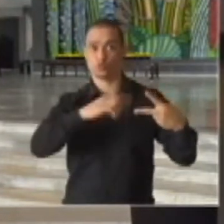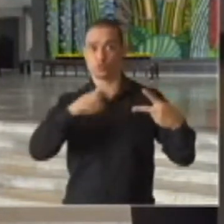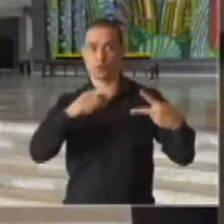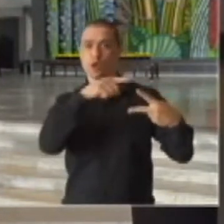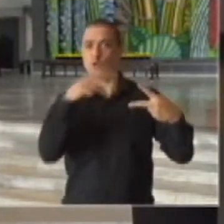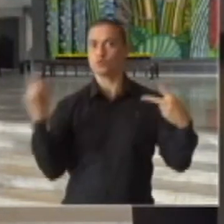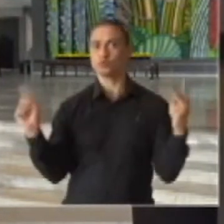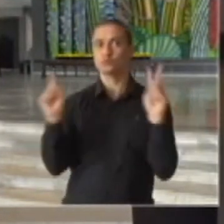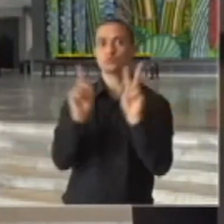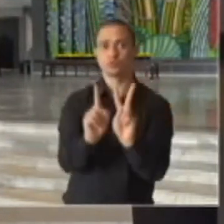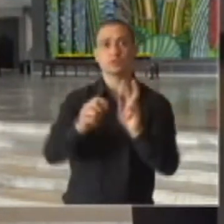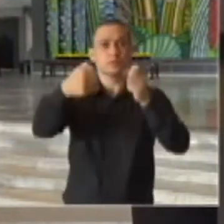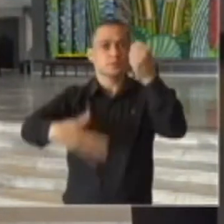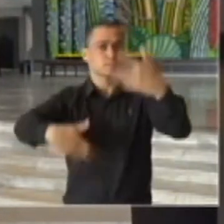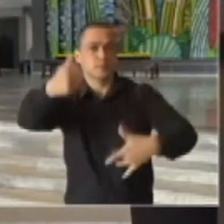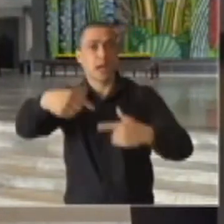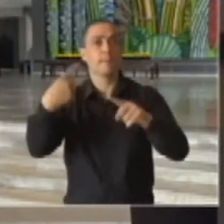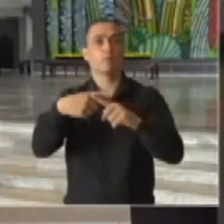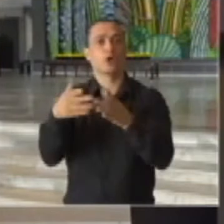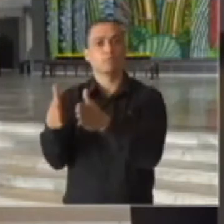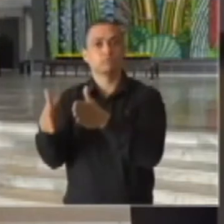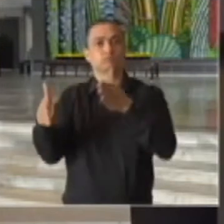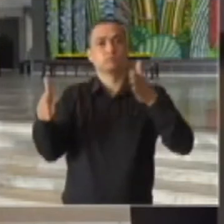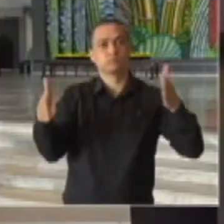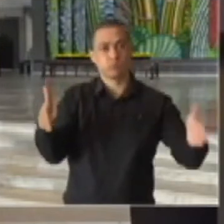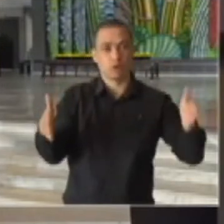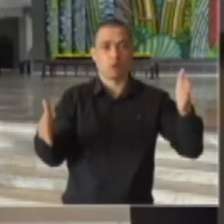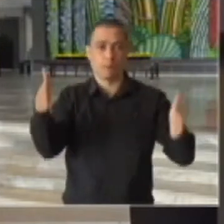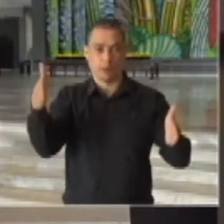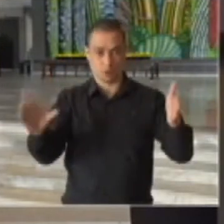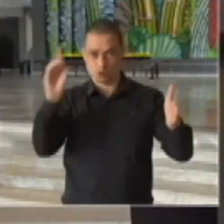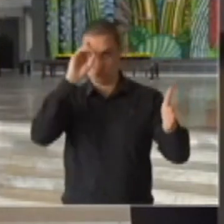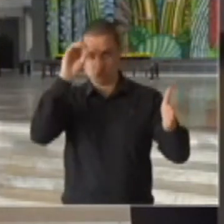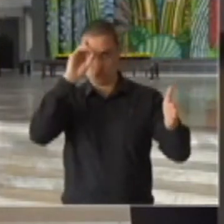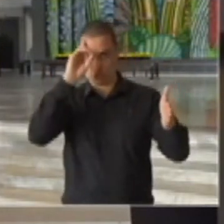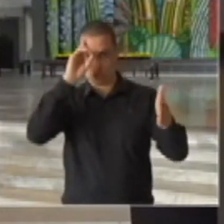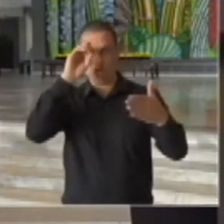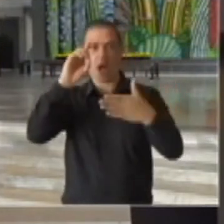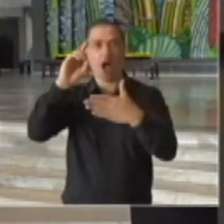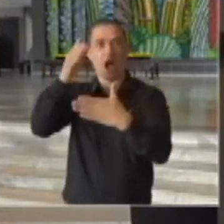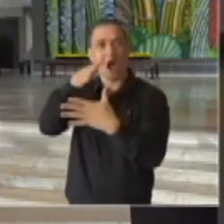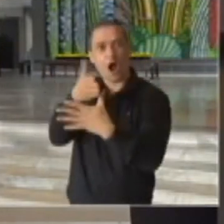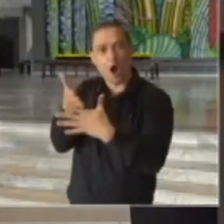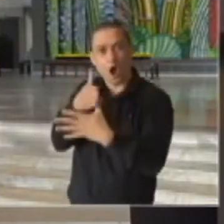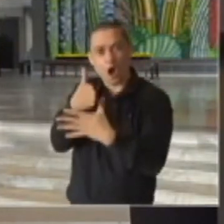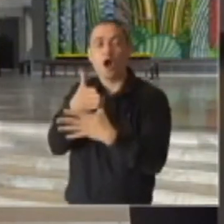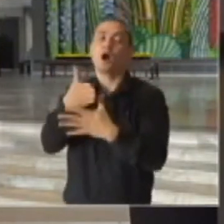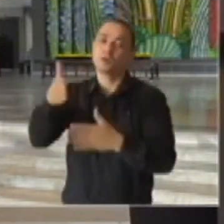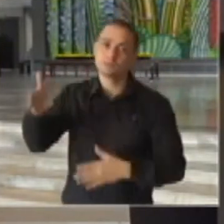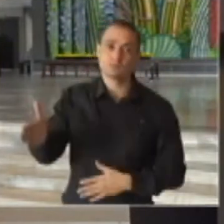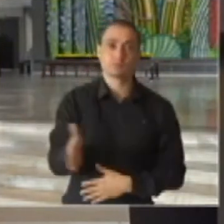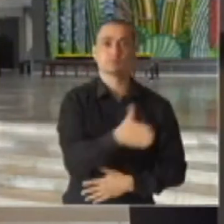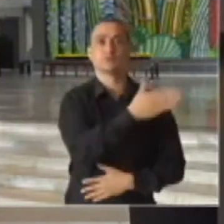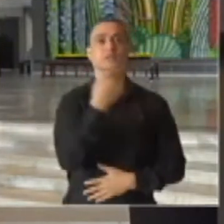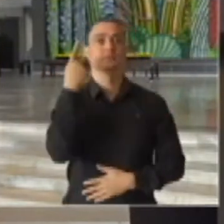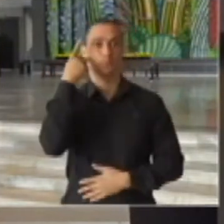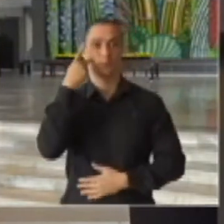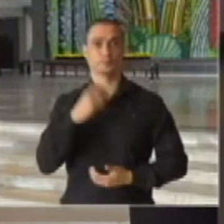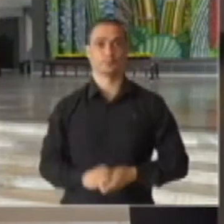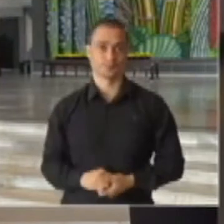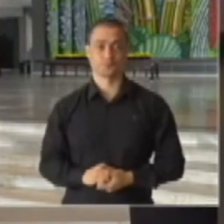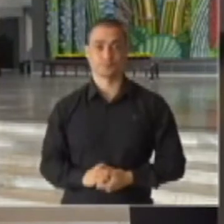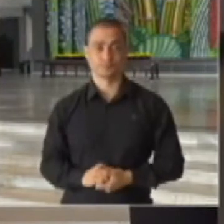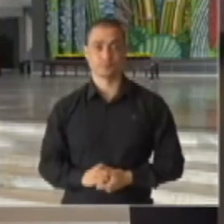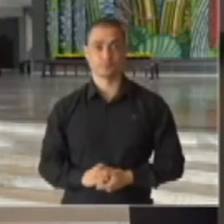café, comércio e demais serviços, sob a alegação de que os indicadores da pandemia recomendam cautela neste momento,